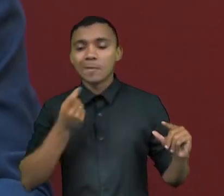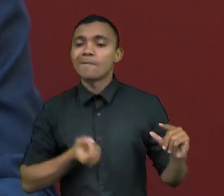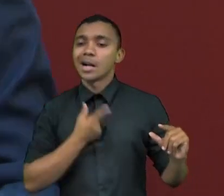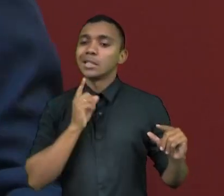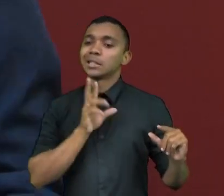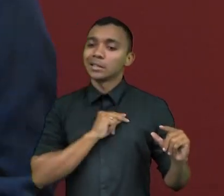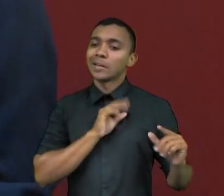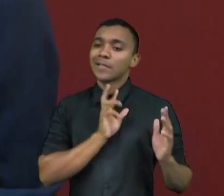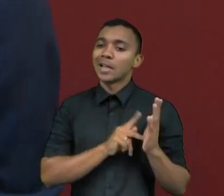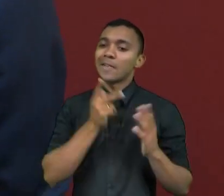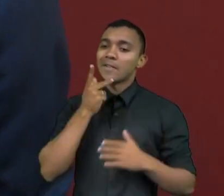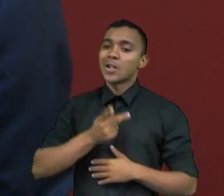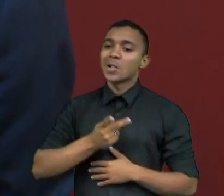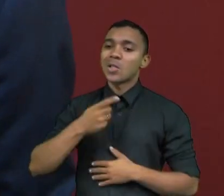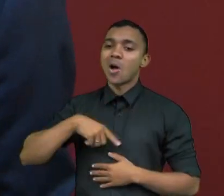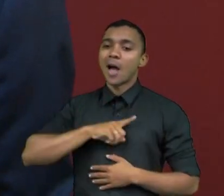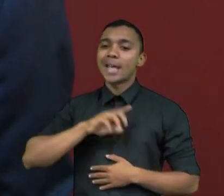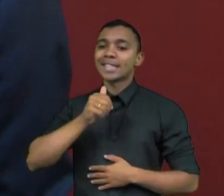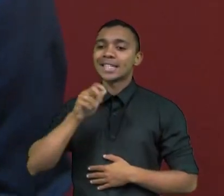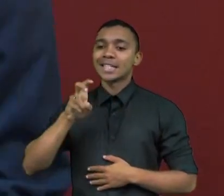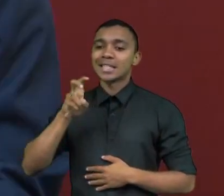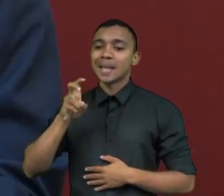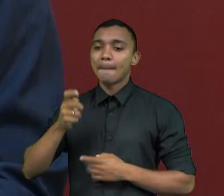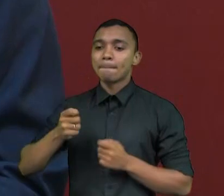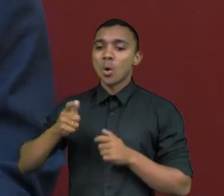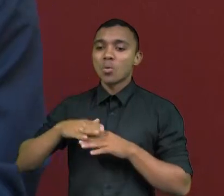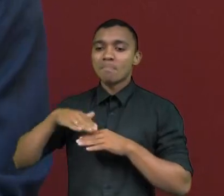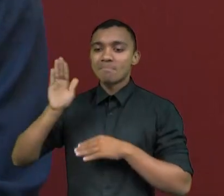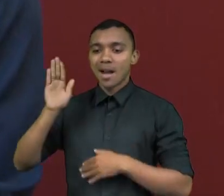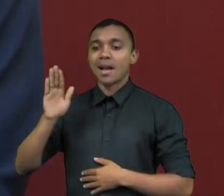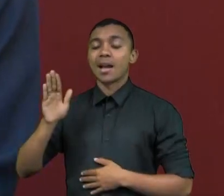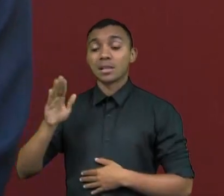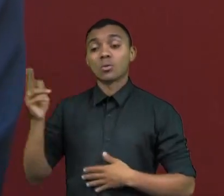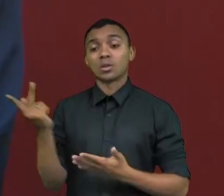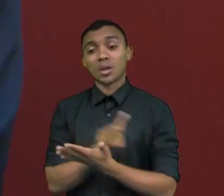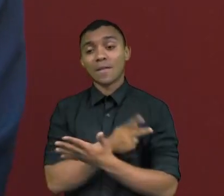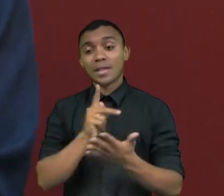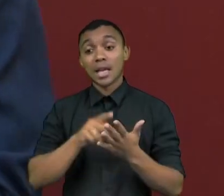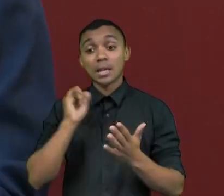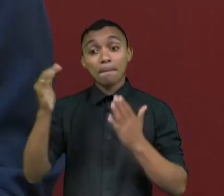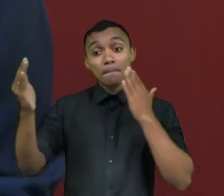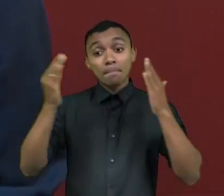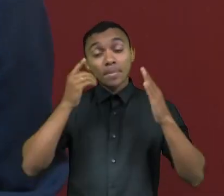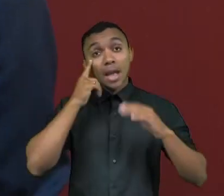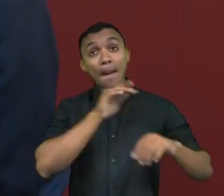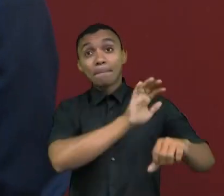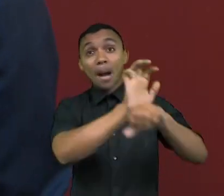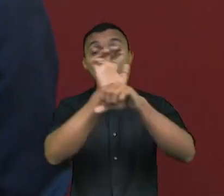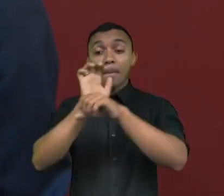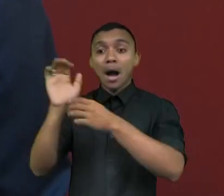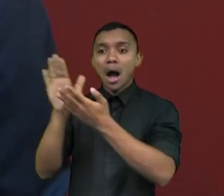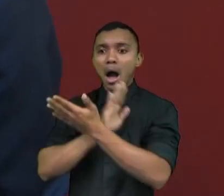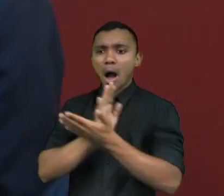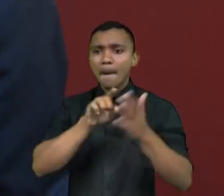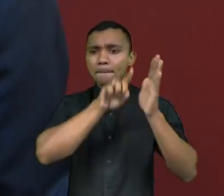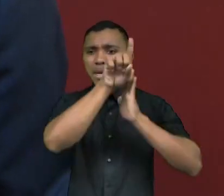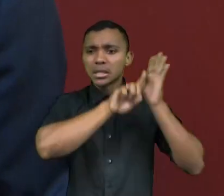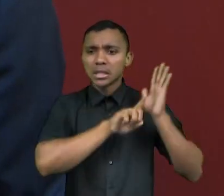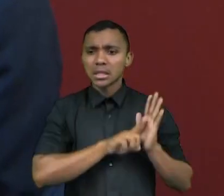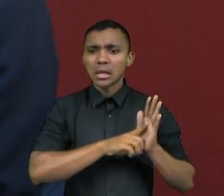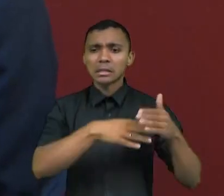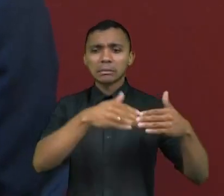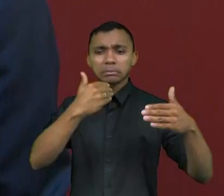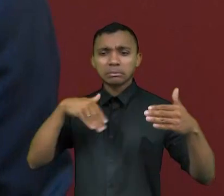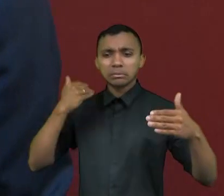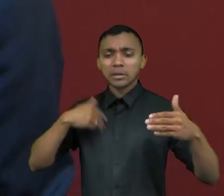a pesquisa tal está dizendo que a gente está 15 pontos na frente. Então houve isso. gente for olhar estados houve estados onde as pesquisas de véspera deram